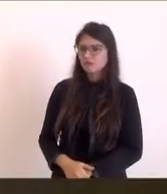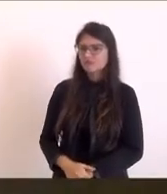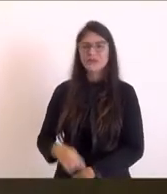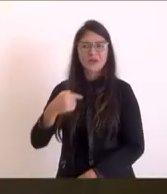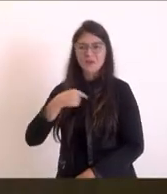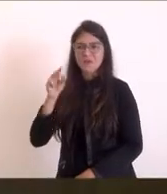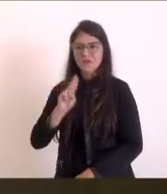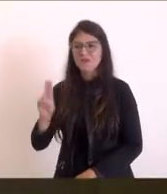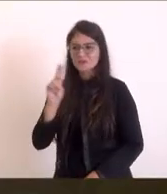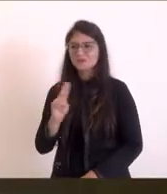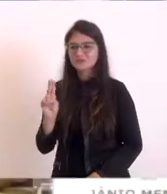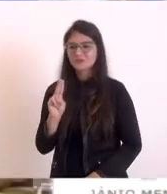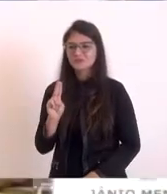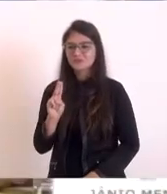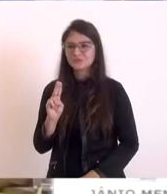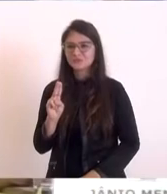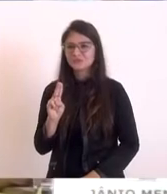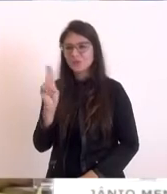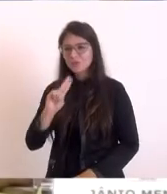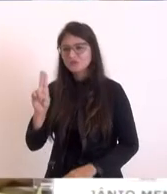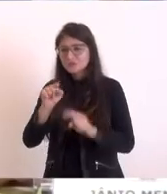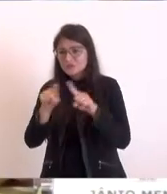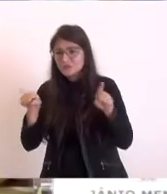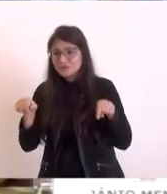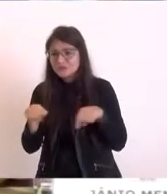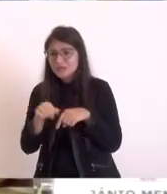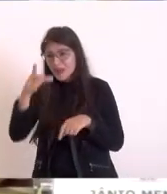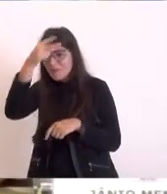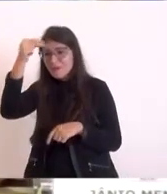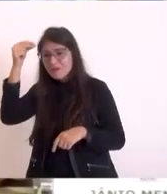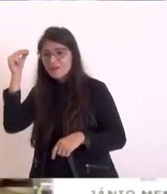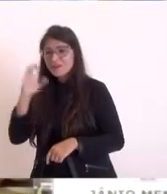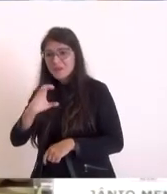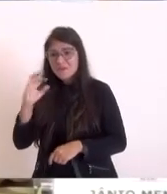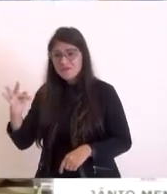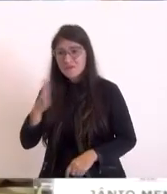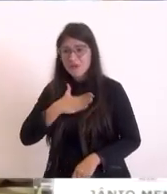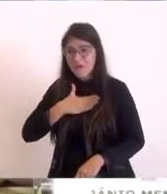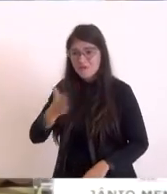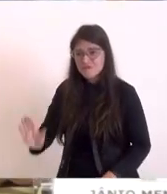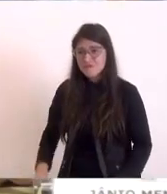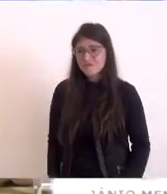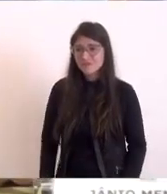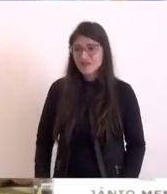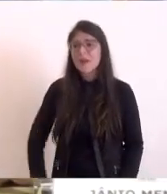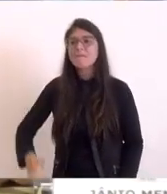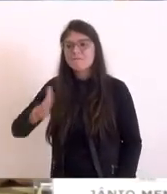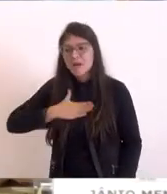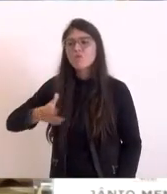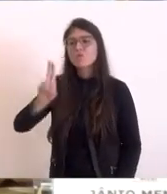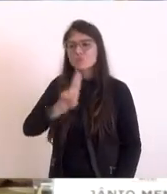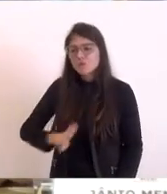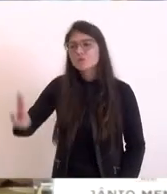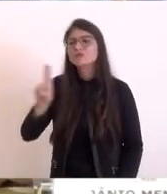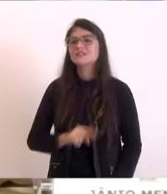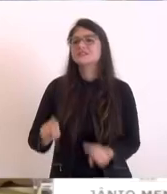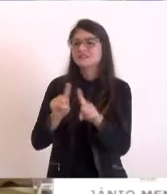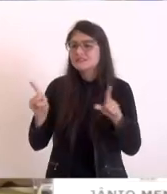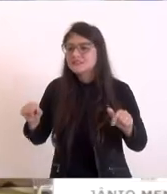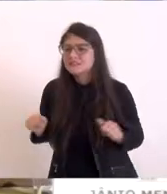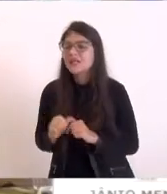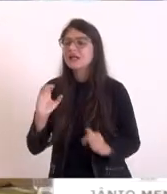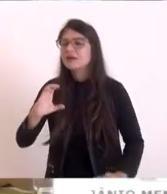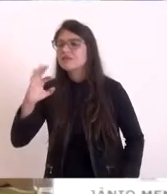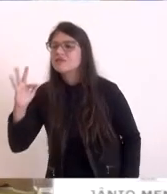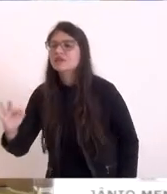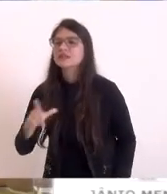gabinete eu estou dizendo o gabinete agora do prefeito de Cabo Frio é meu porque eu só uso lá tem conversa com o empresário